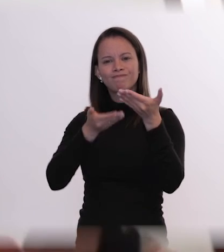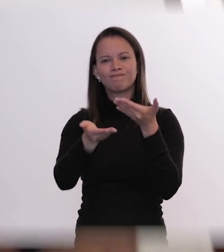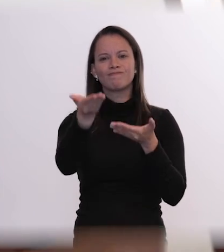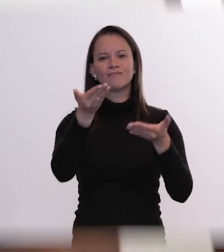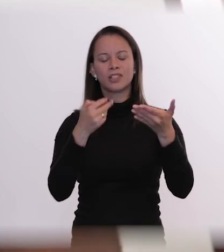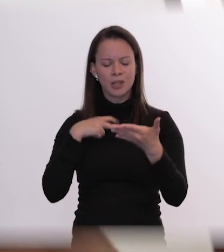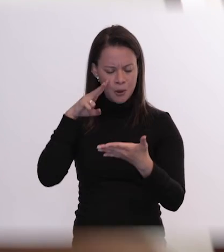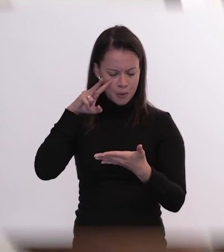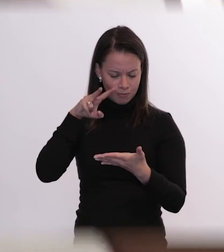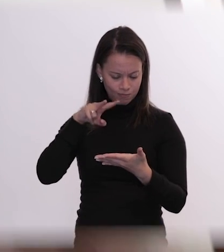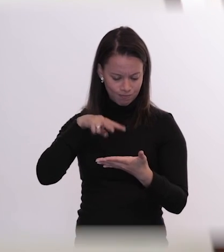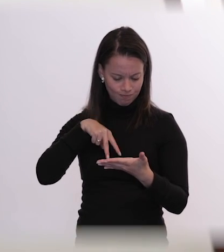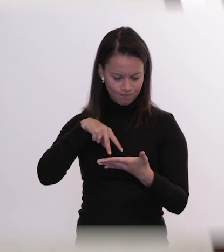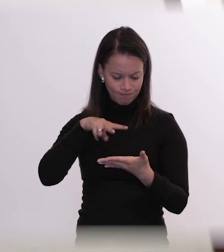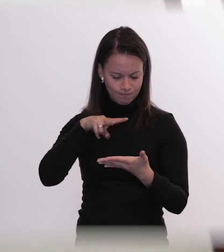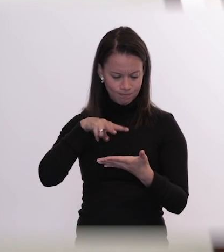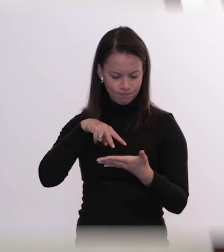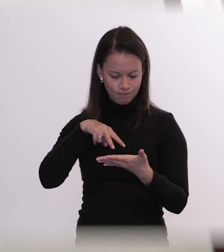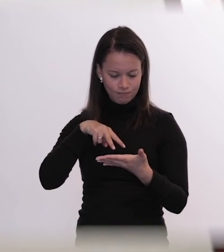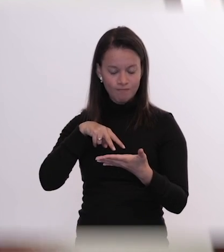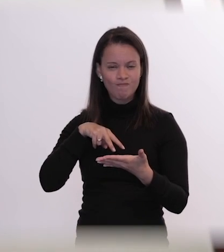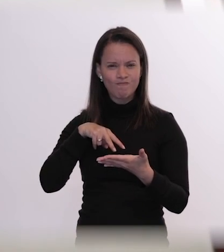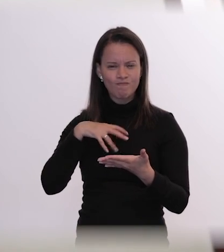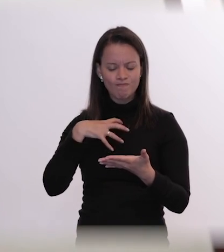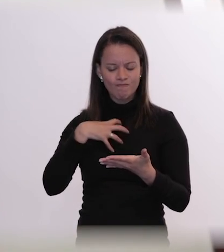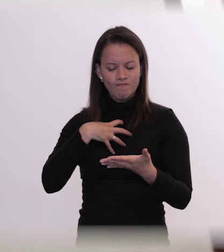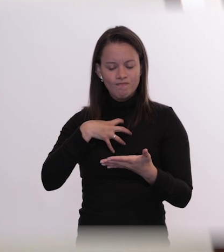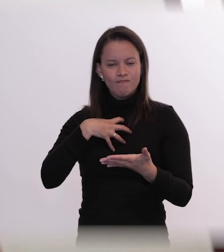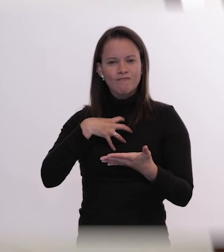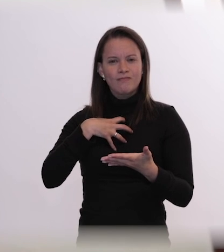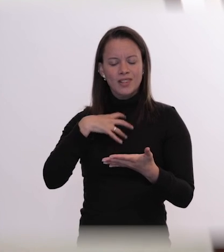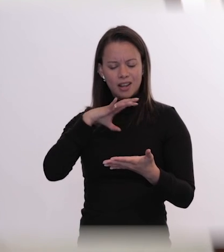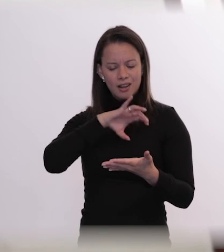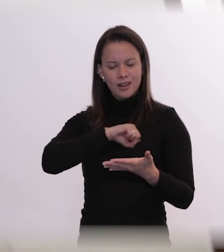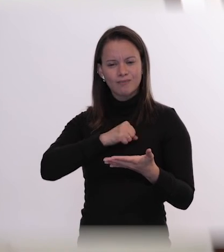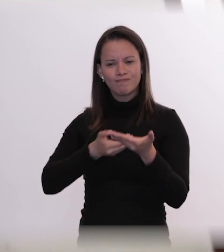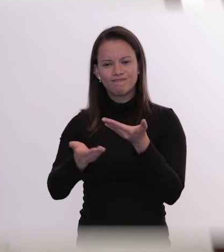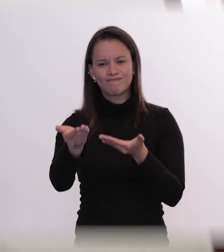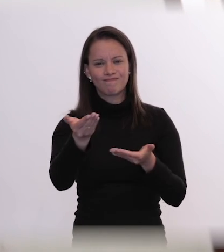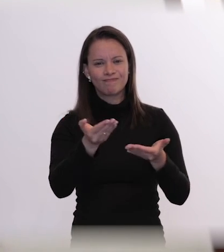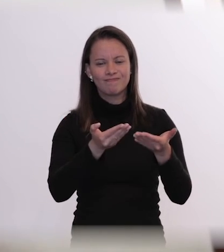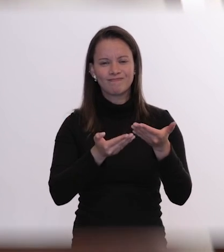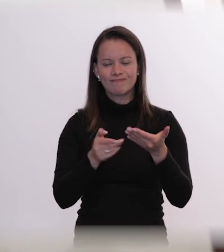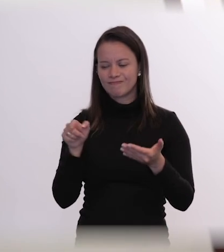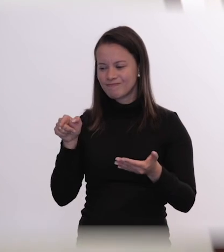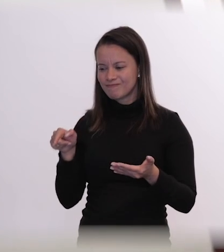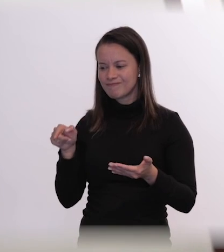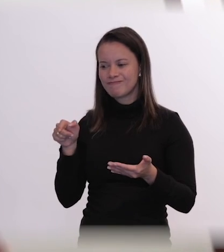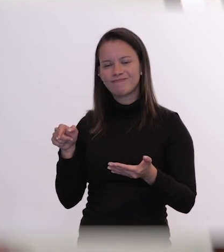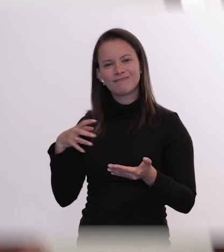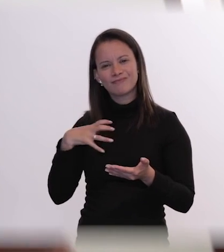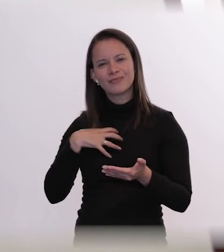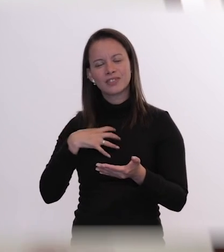quando ele escreve isso na carta vivam o amor eu entendi a indignação que ele estava diante de toda essa